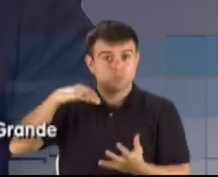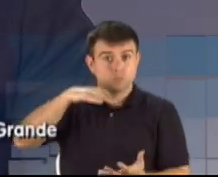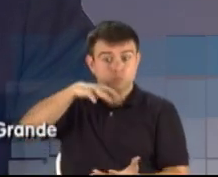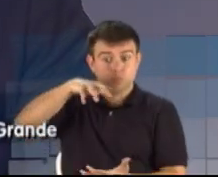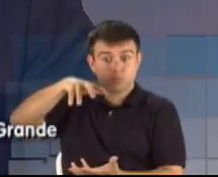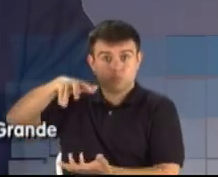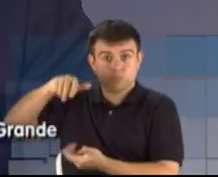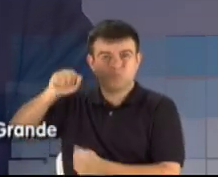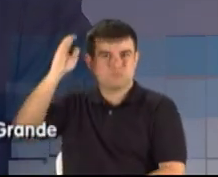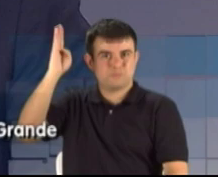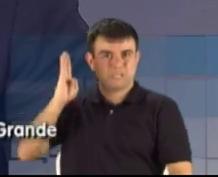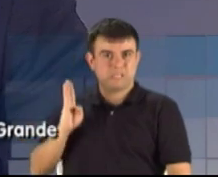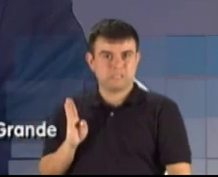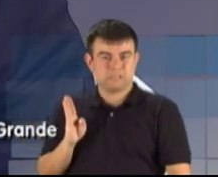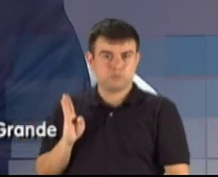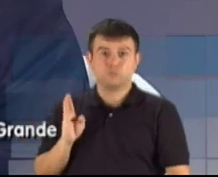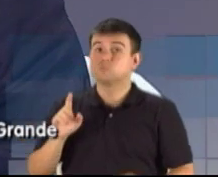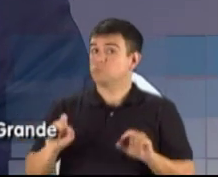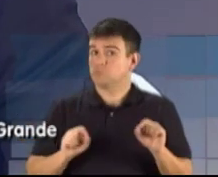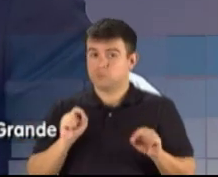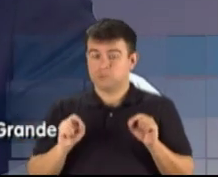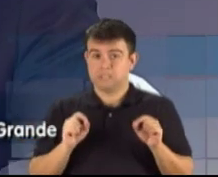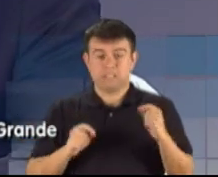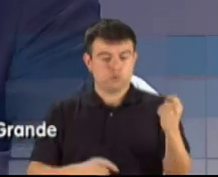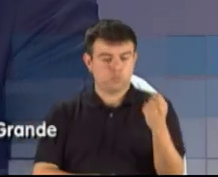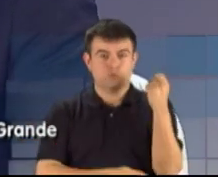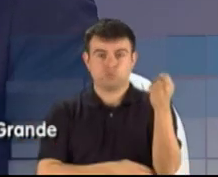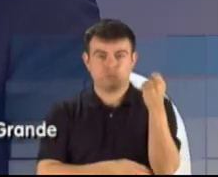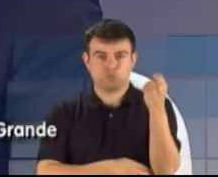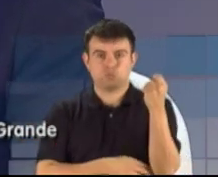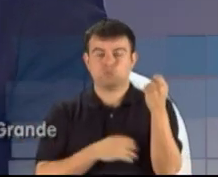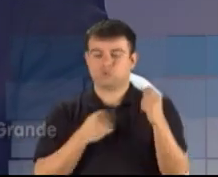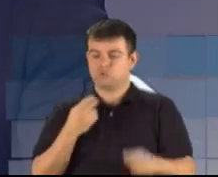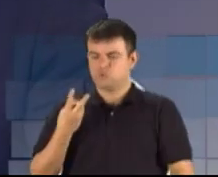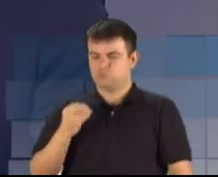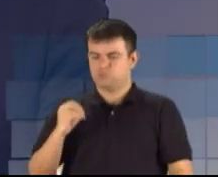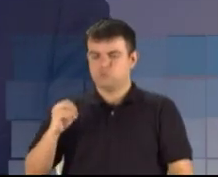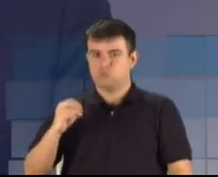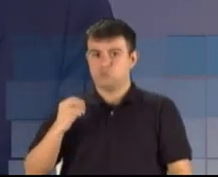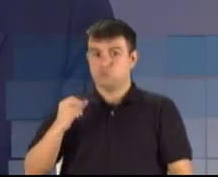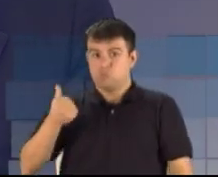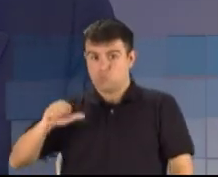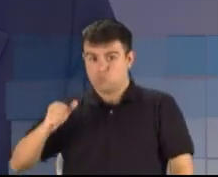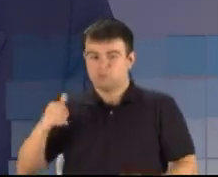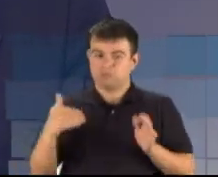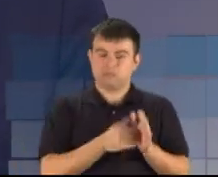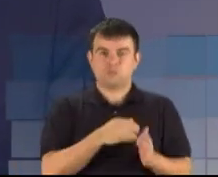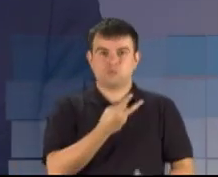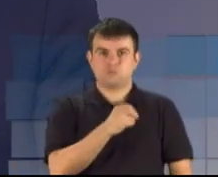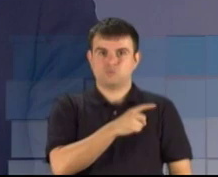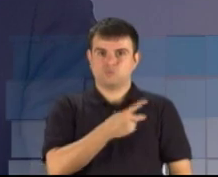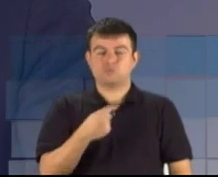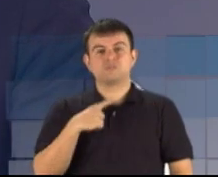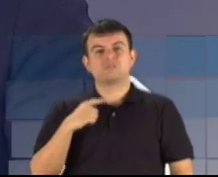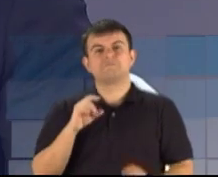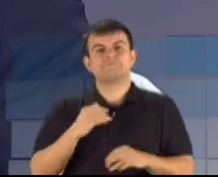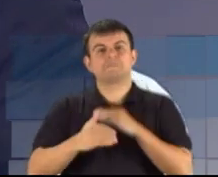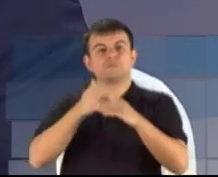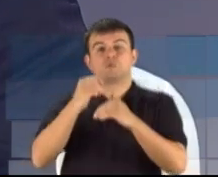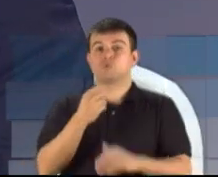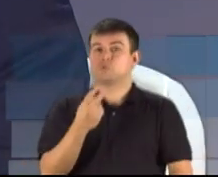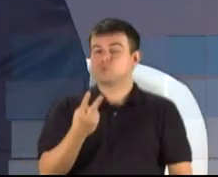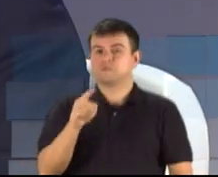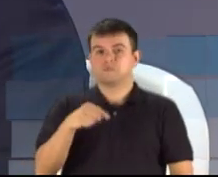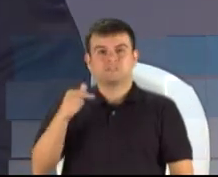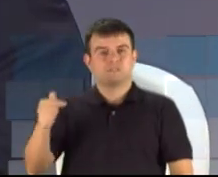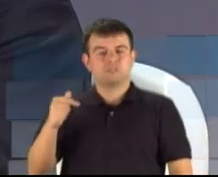Brasil, nós vemos que o Rio Grande do Sul cresceu de 2011 a 2014 apenas 2,7%, quando